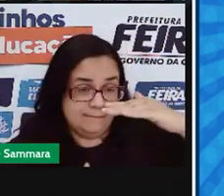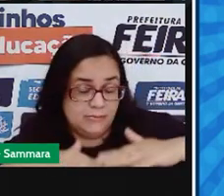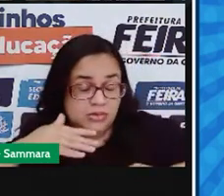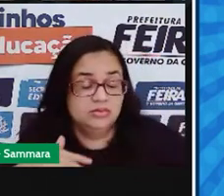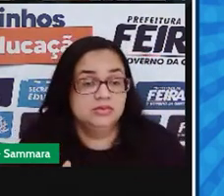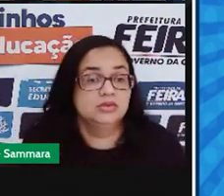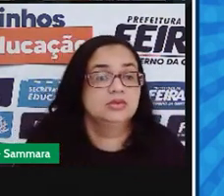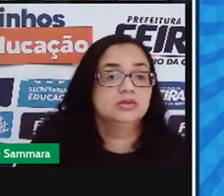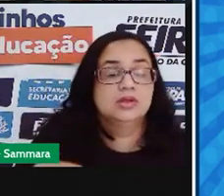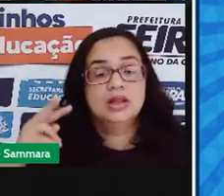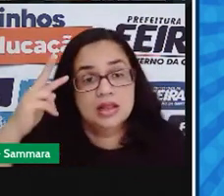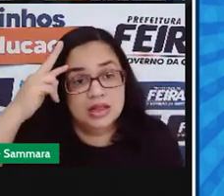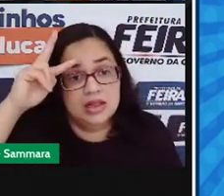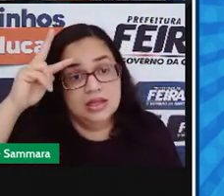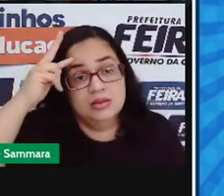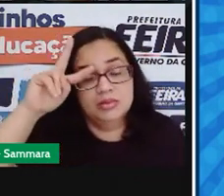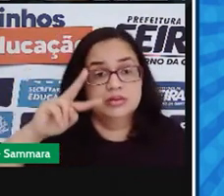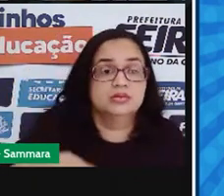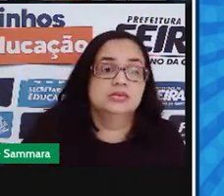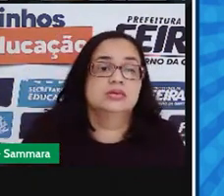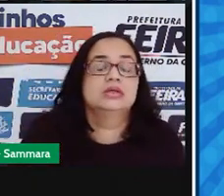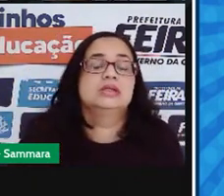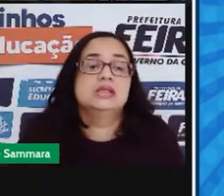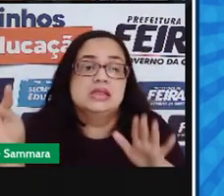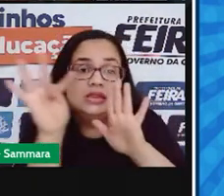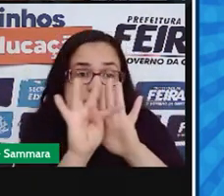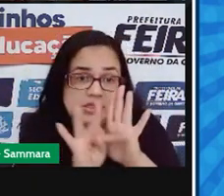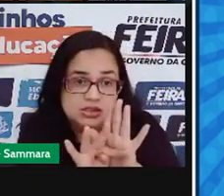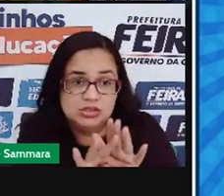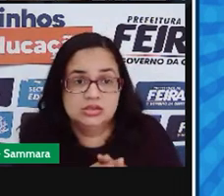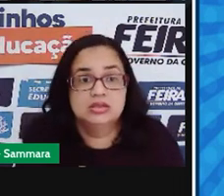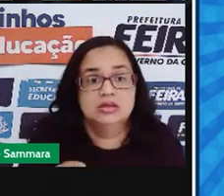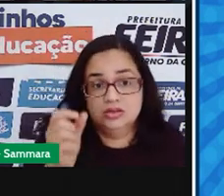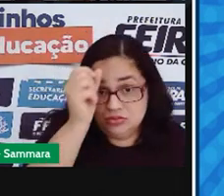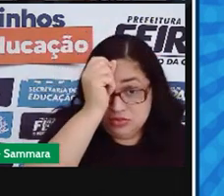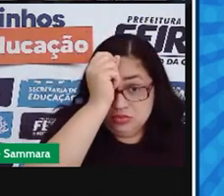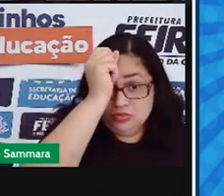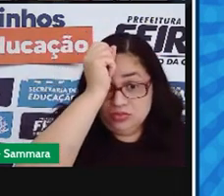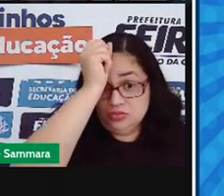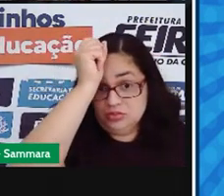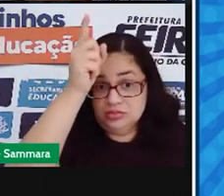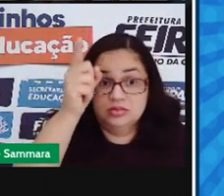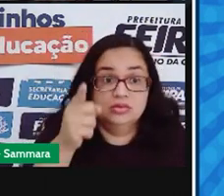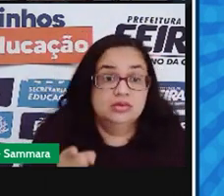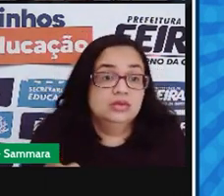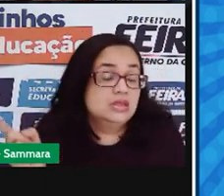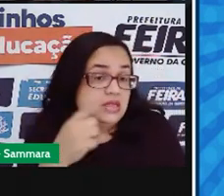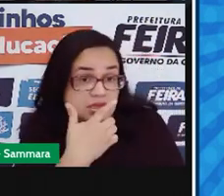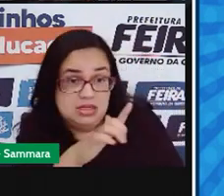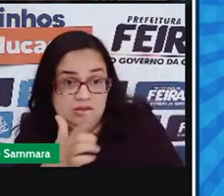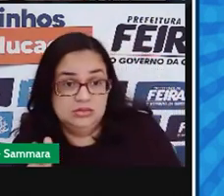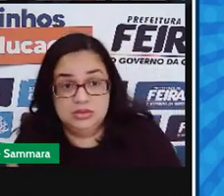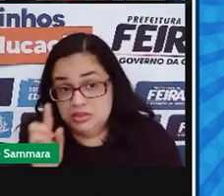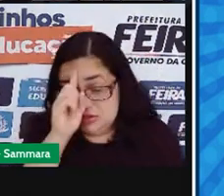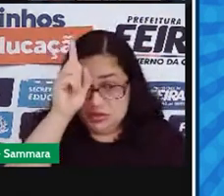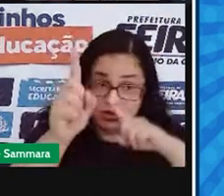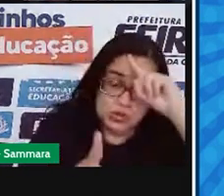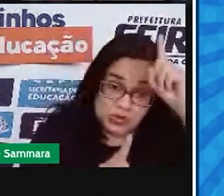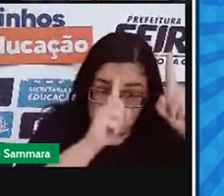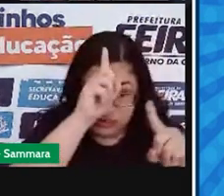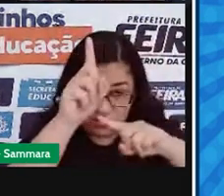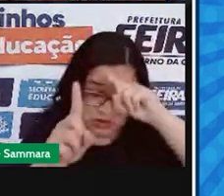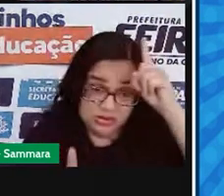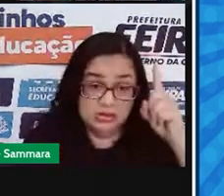Lembrando que aqui é um texto fictício, fui eu que criei, então esse encanador aí não existe, tá bom? É